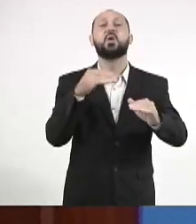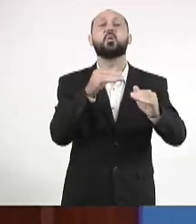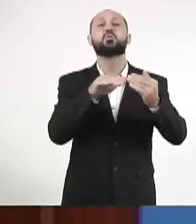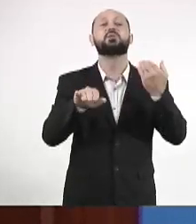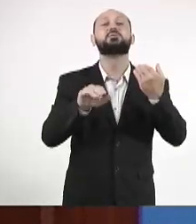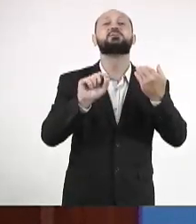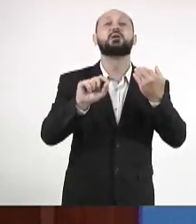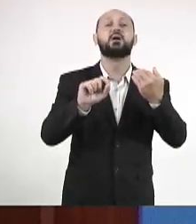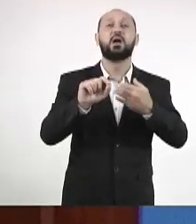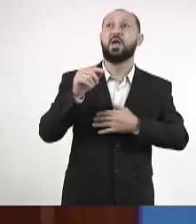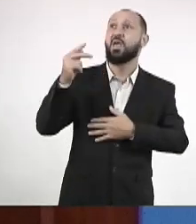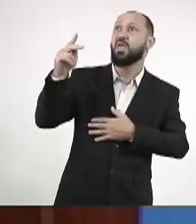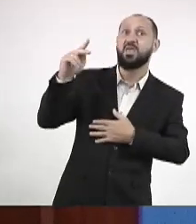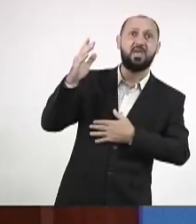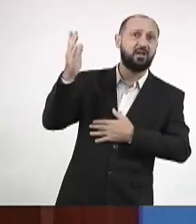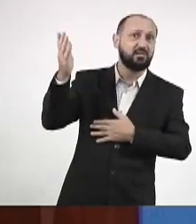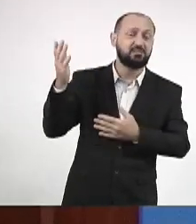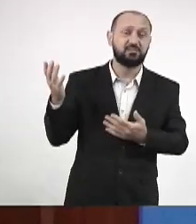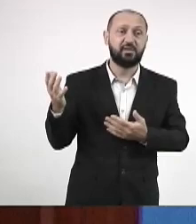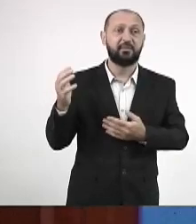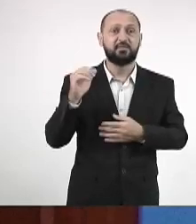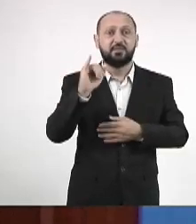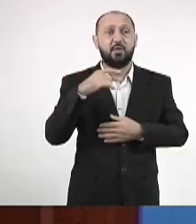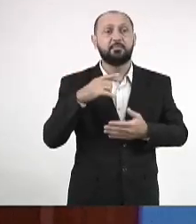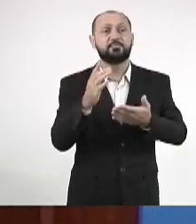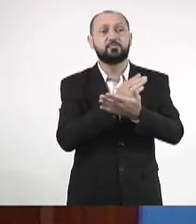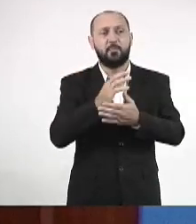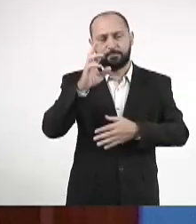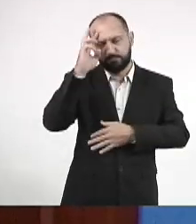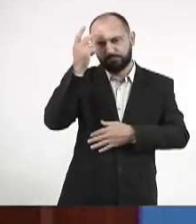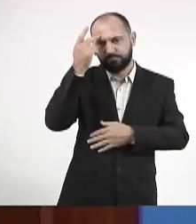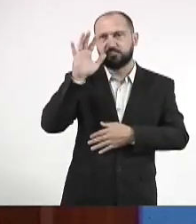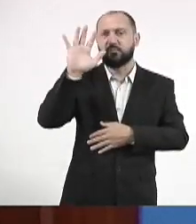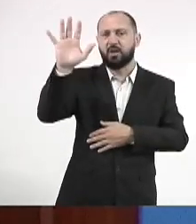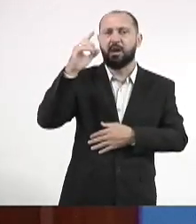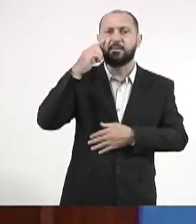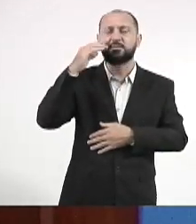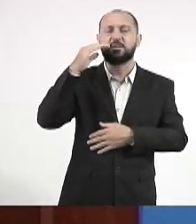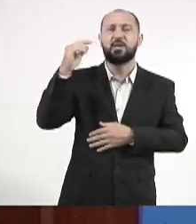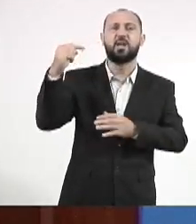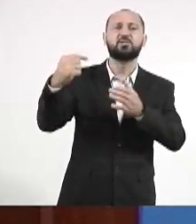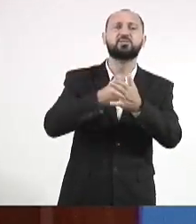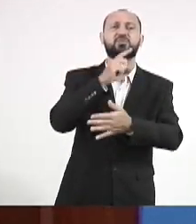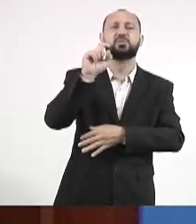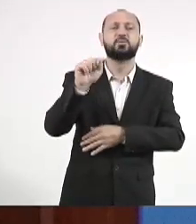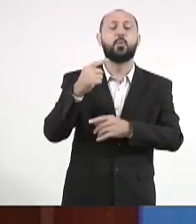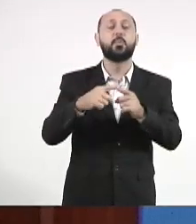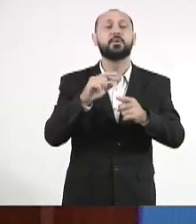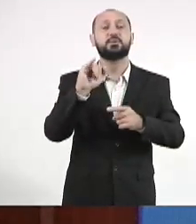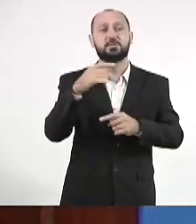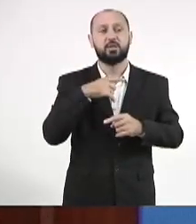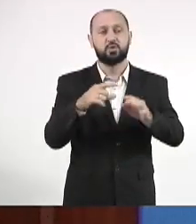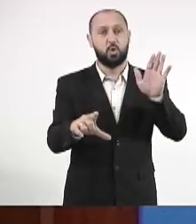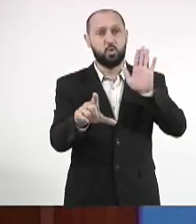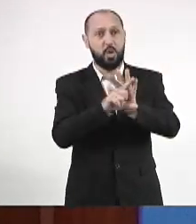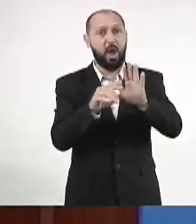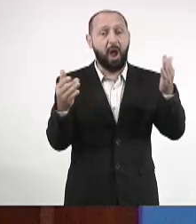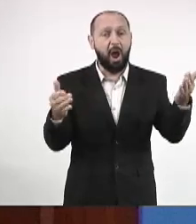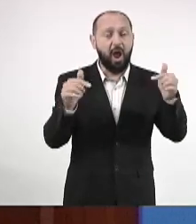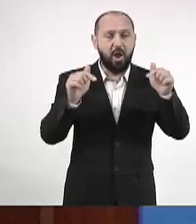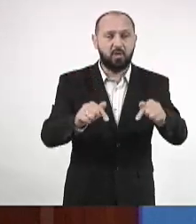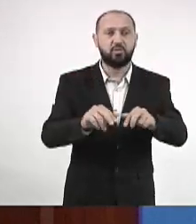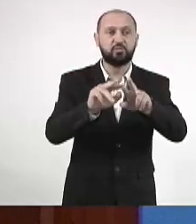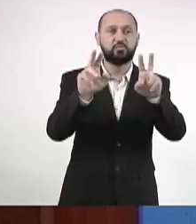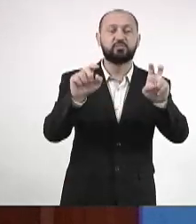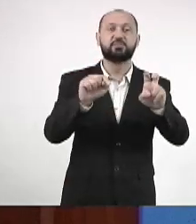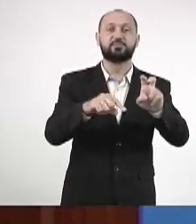são eles. Se tiver algum equívoco, deixa eles contestarem. Porque se a gente não legislar sobre